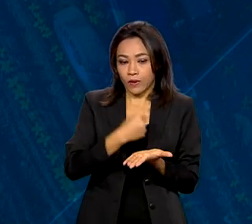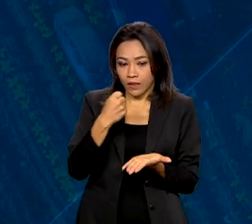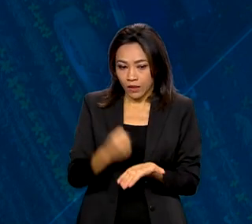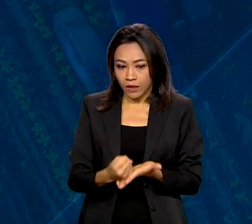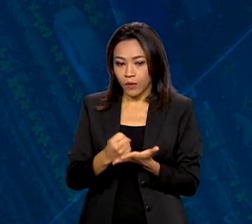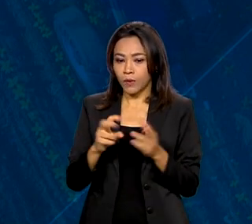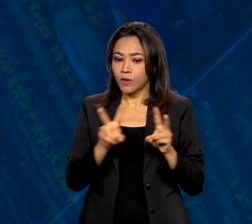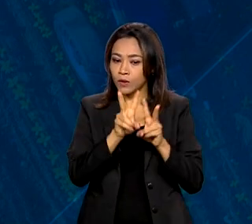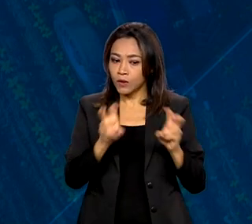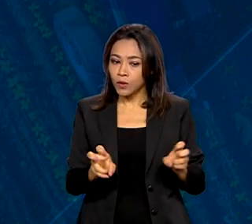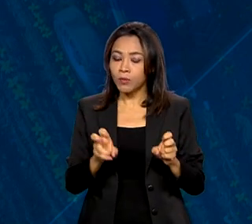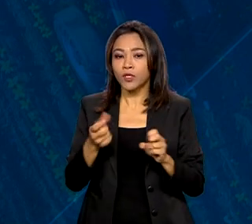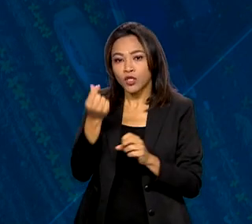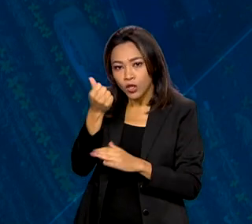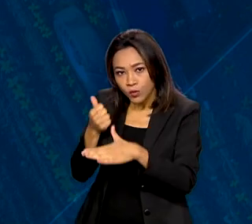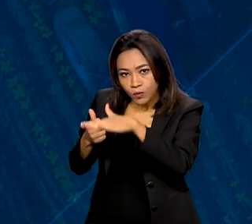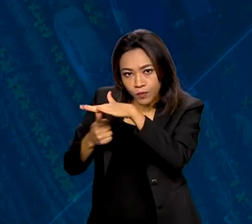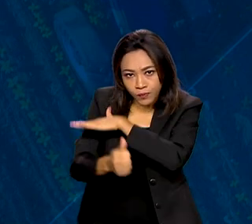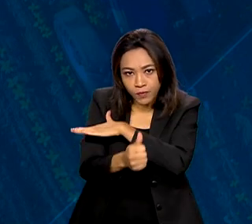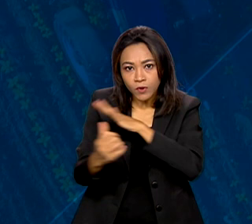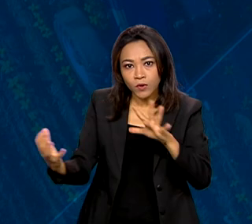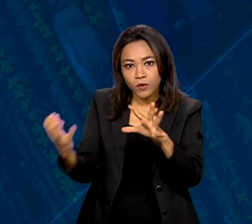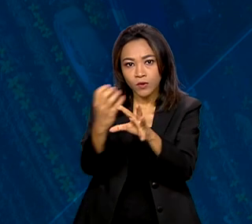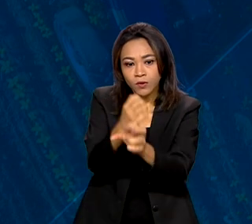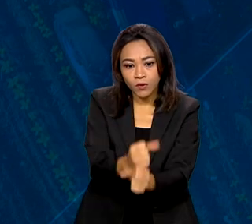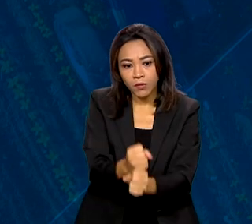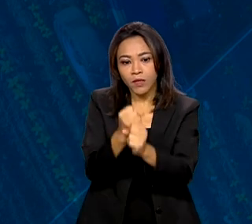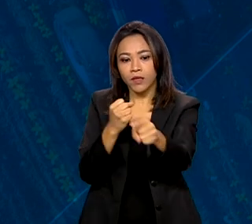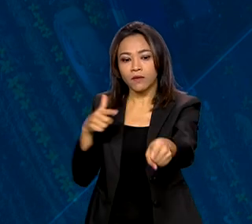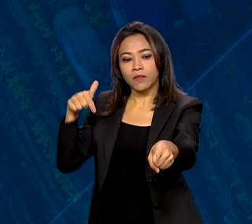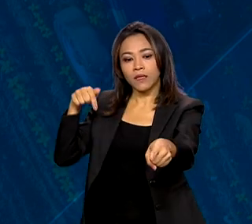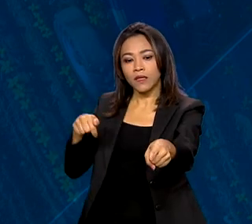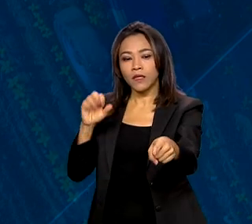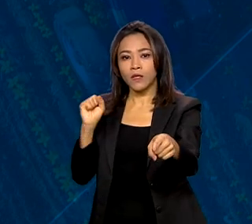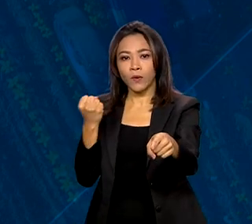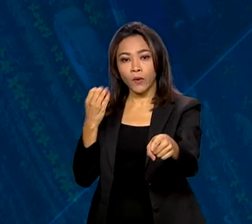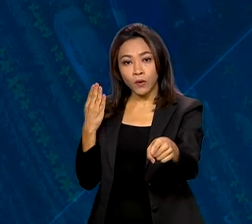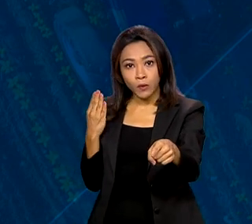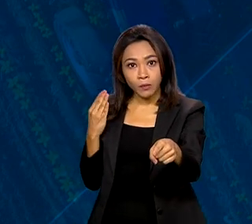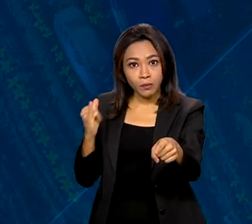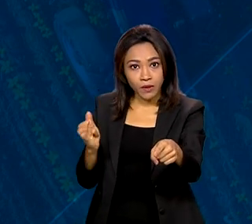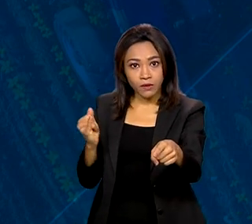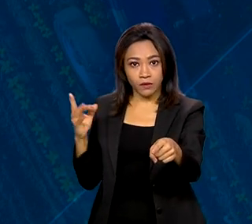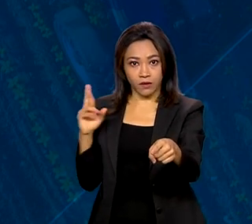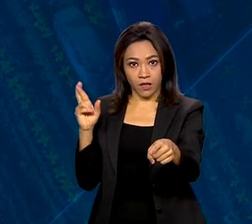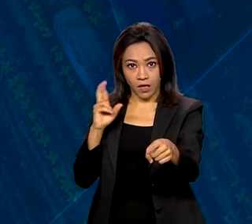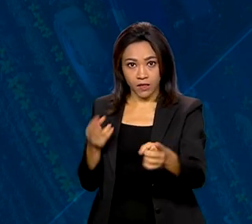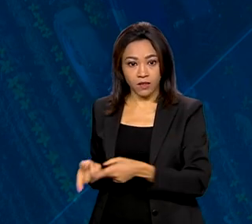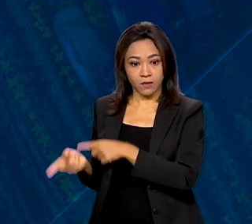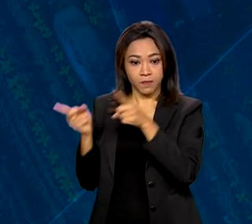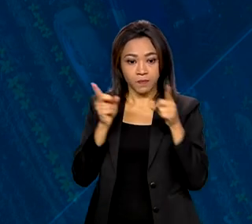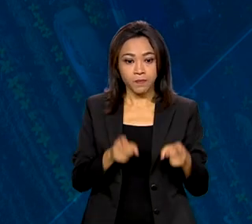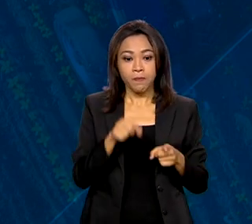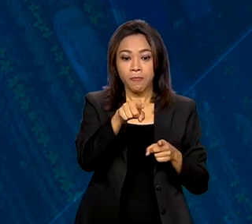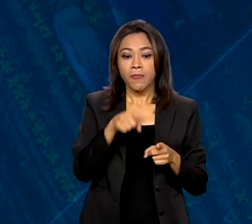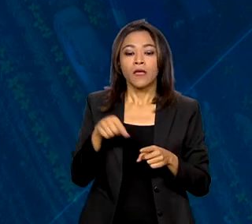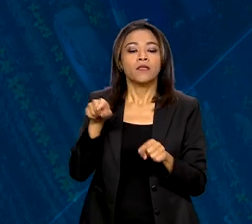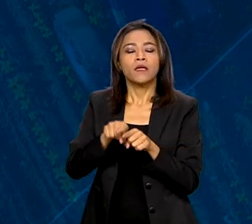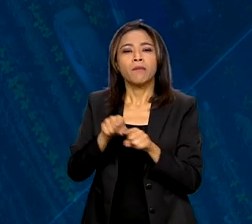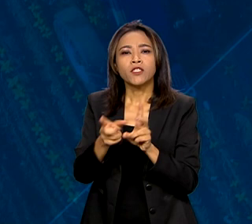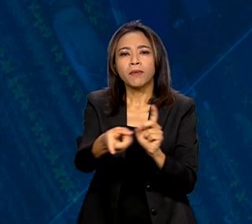linhas de investimentos totalizaram mais de 78 bilhões de reais. As operações de